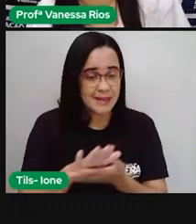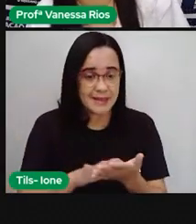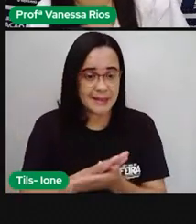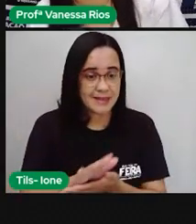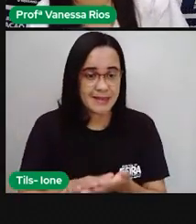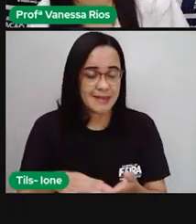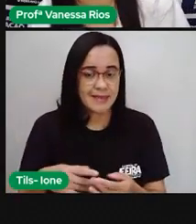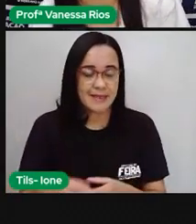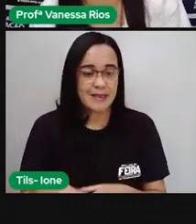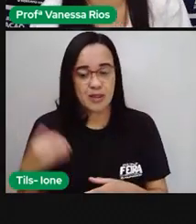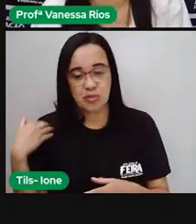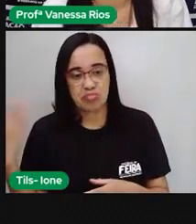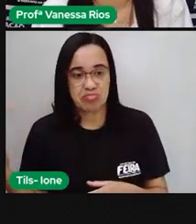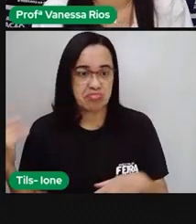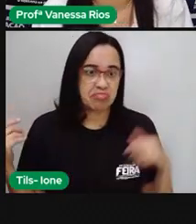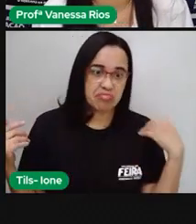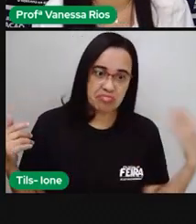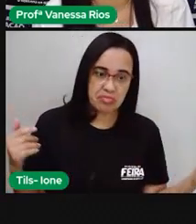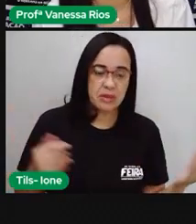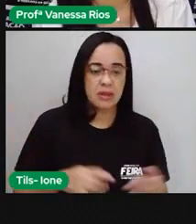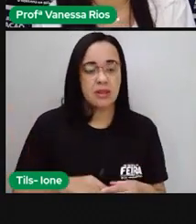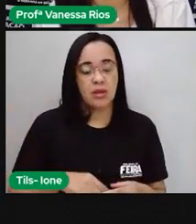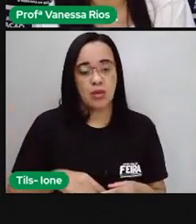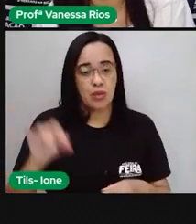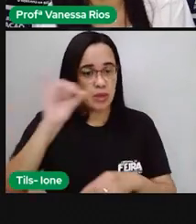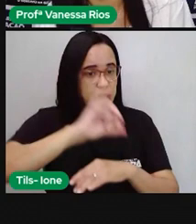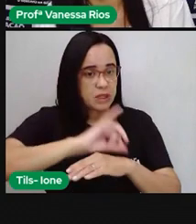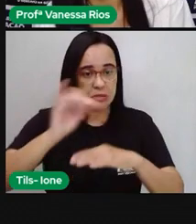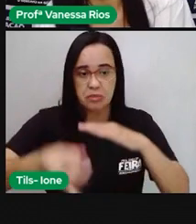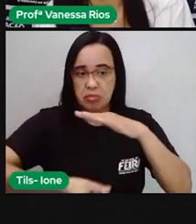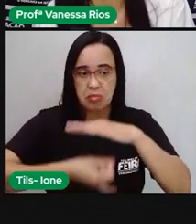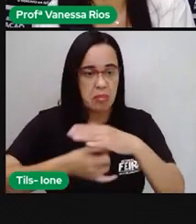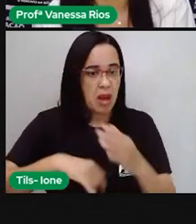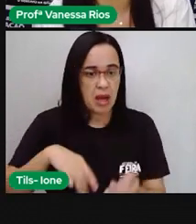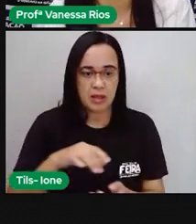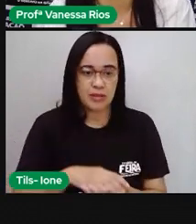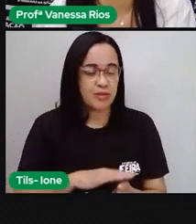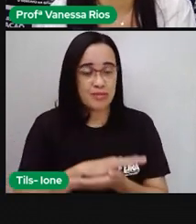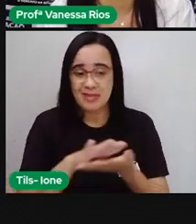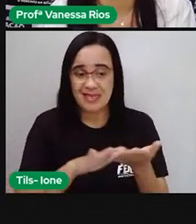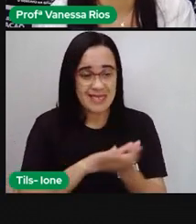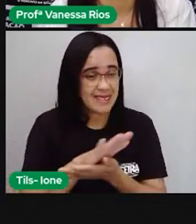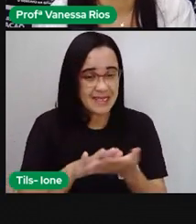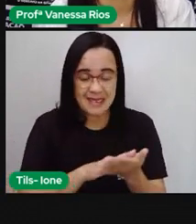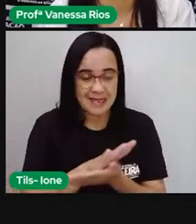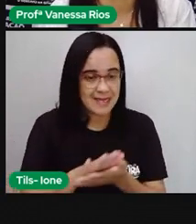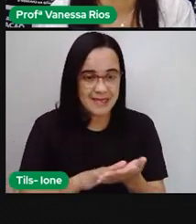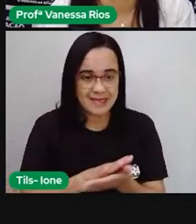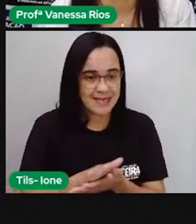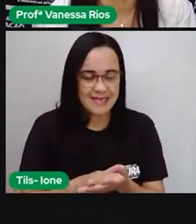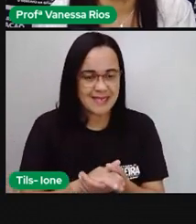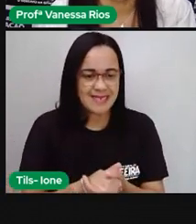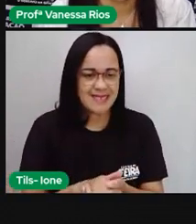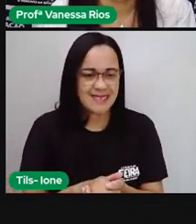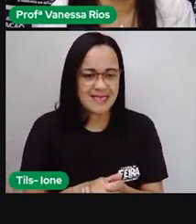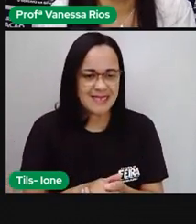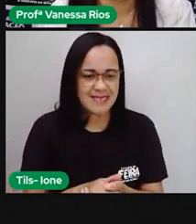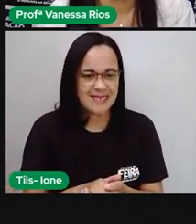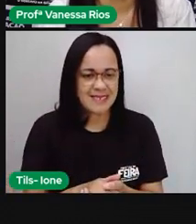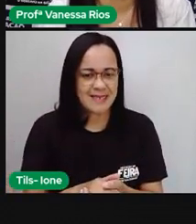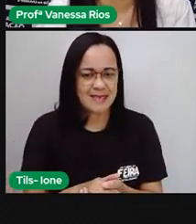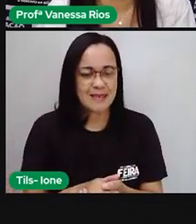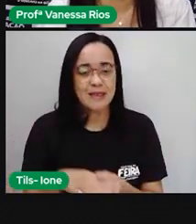de um lado para outro, né? De cima para baixo, mas só que mais tortinho. A gente não conseguia colocar nenhum dos eixos aí de